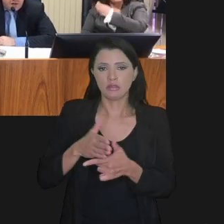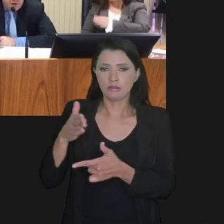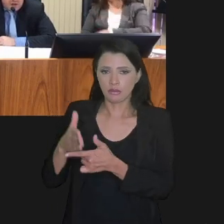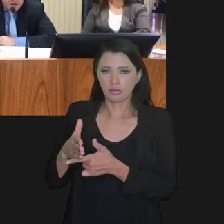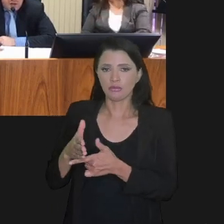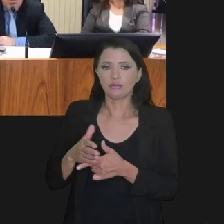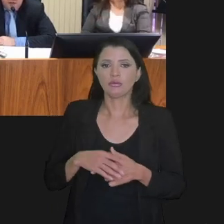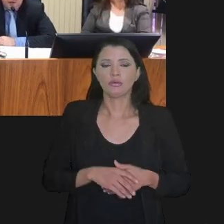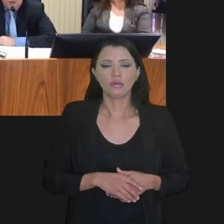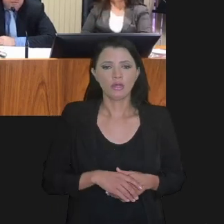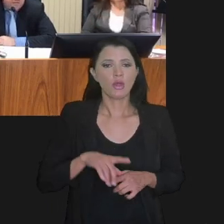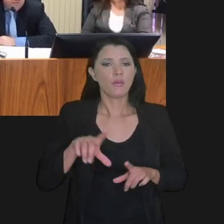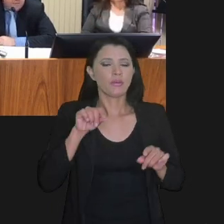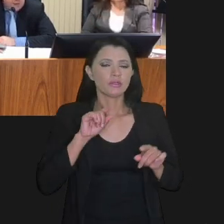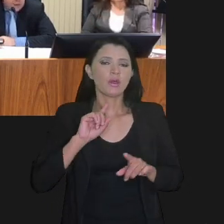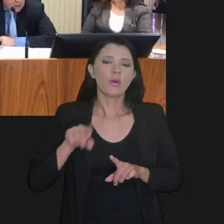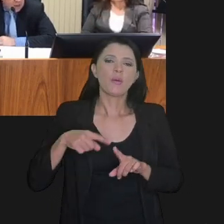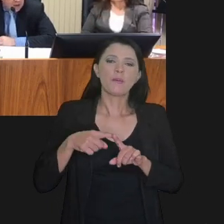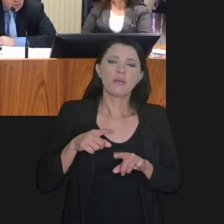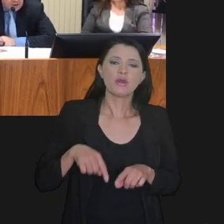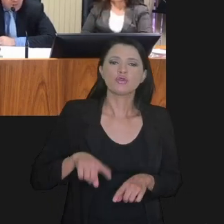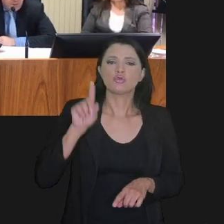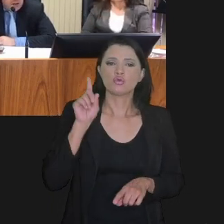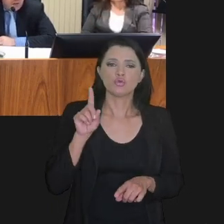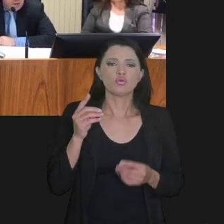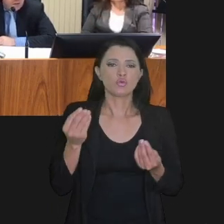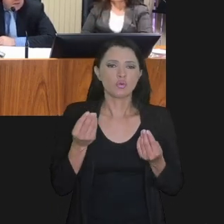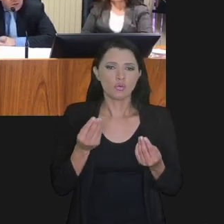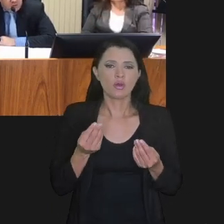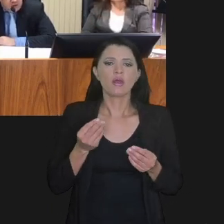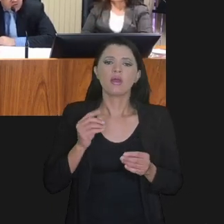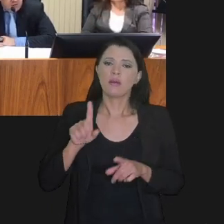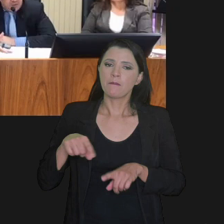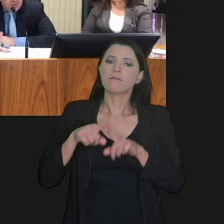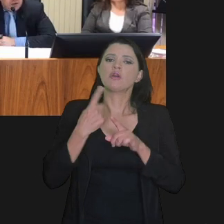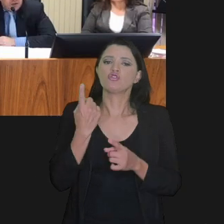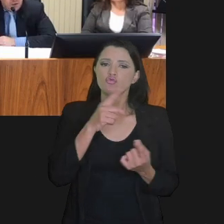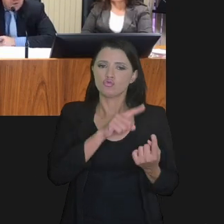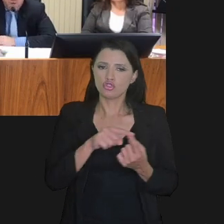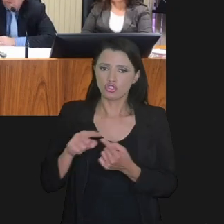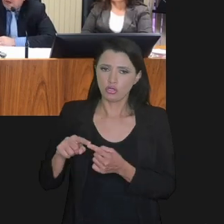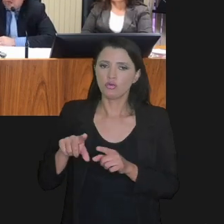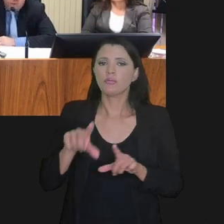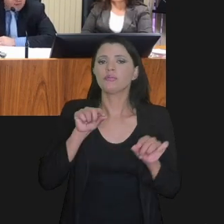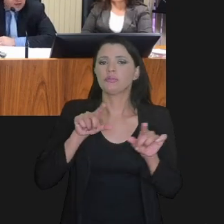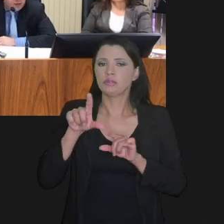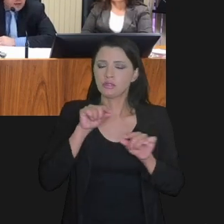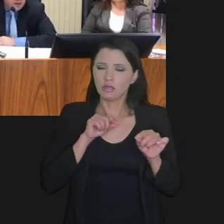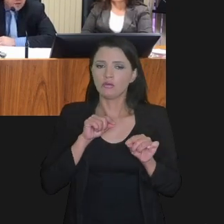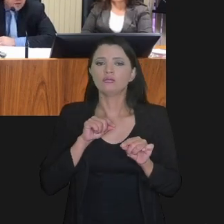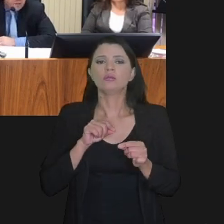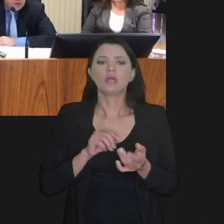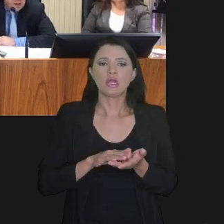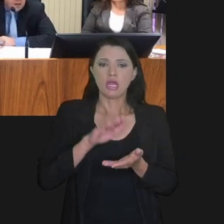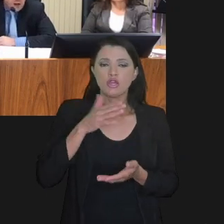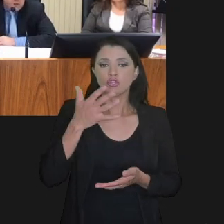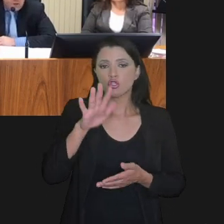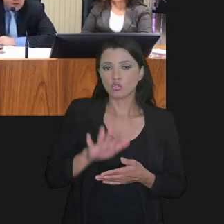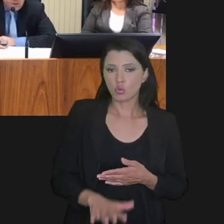têm sido objeto de parcelamento, a opção por mais de uma, não é permitida também a opção por mais de uma modalidade,